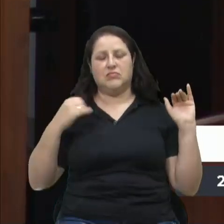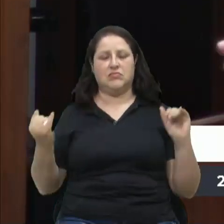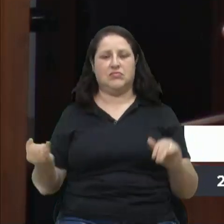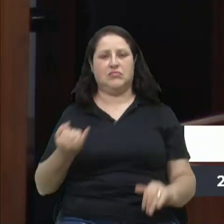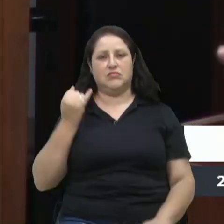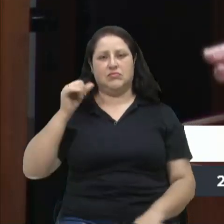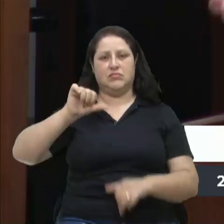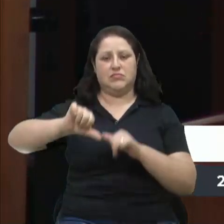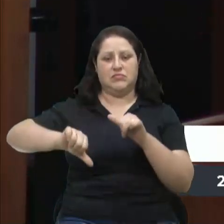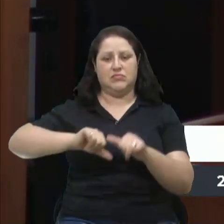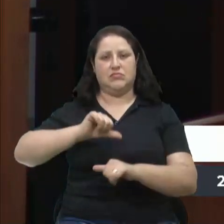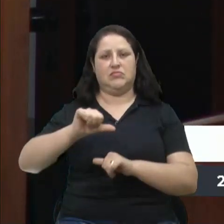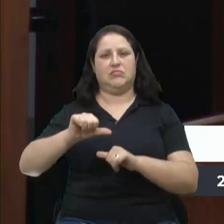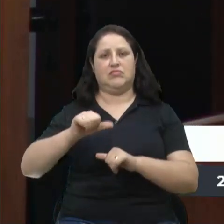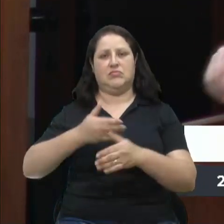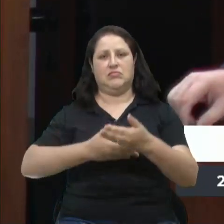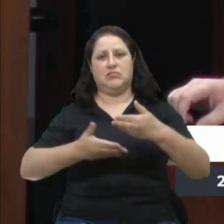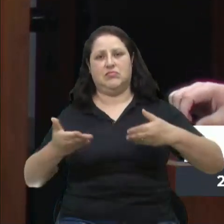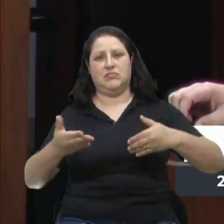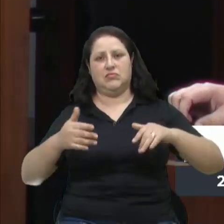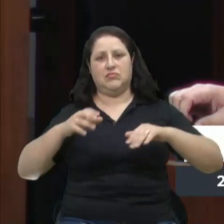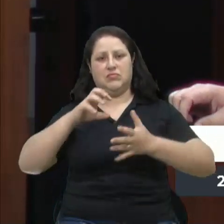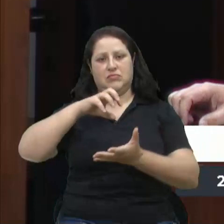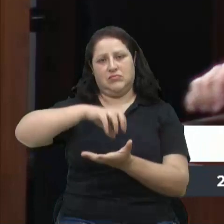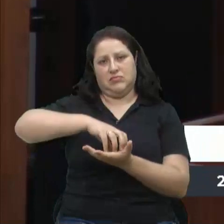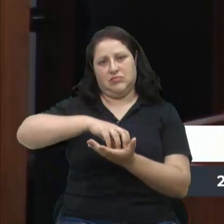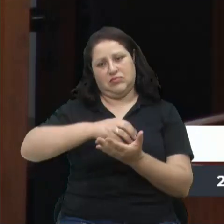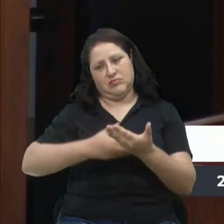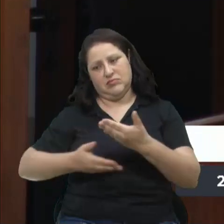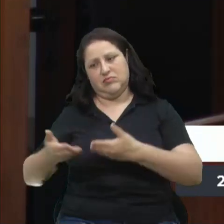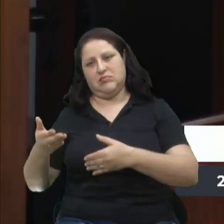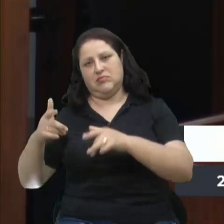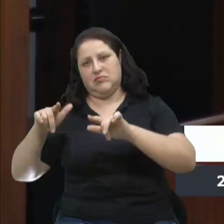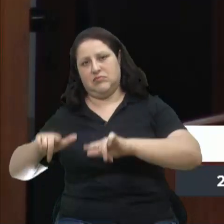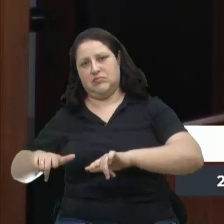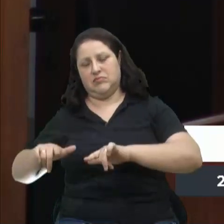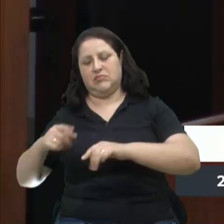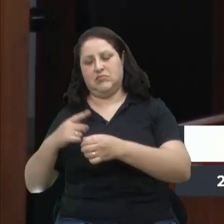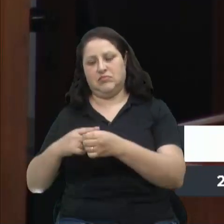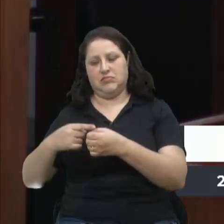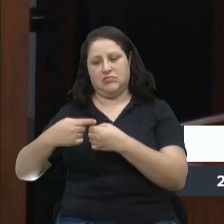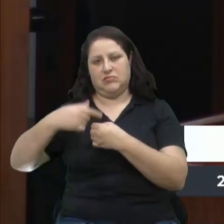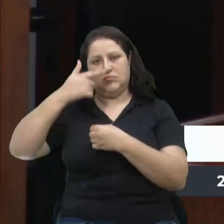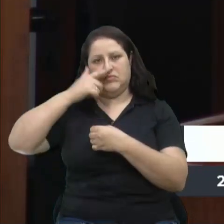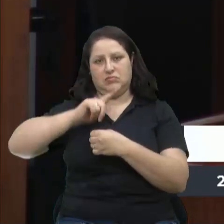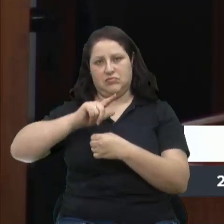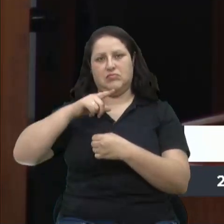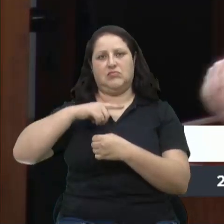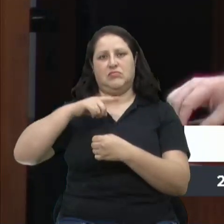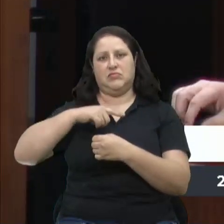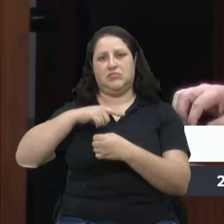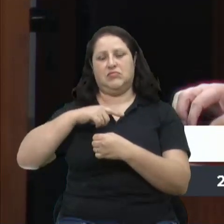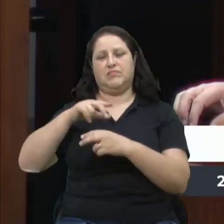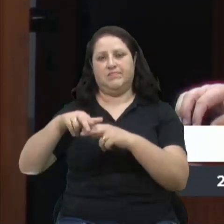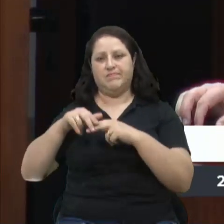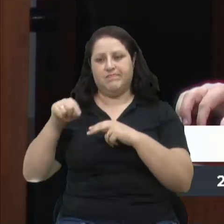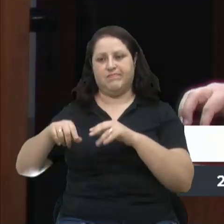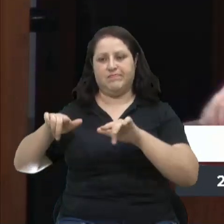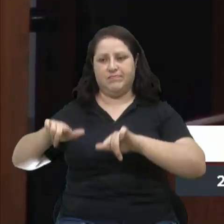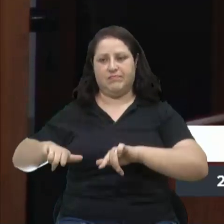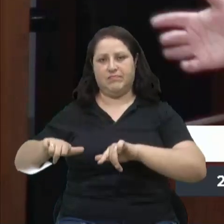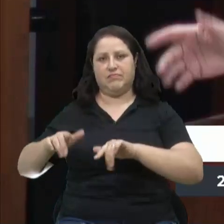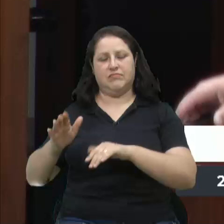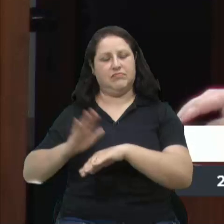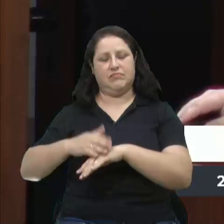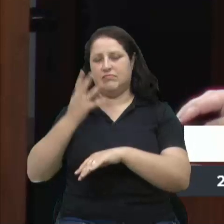A mudança e a troca de sede para que a cidade possa ter, através da Anjos, muito mais crianças atendidas